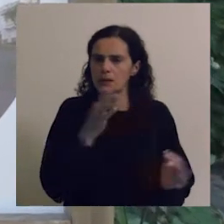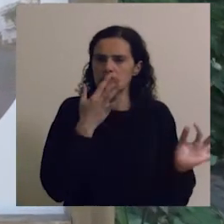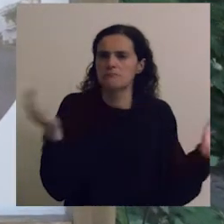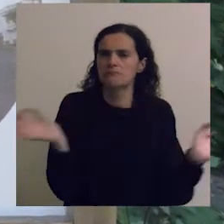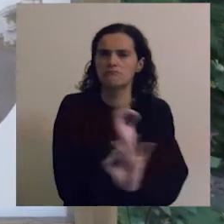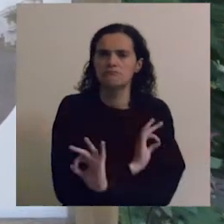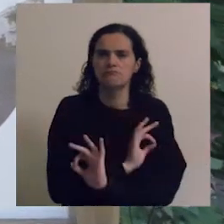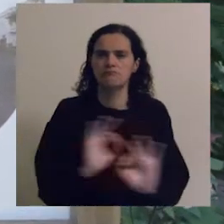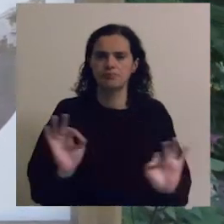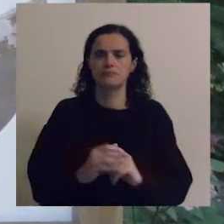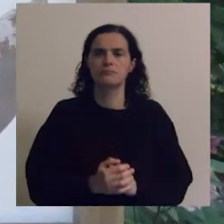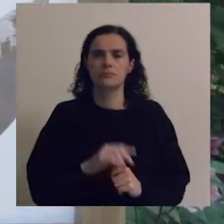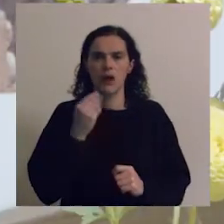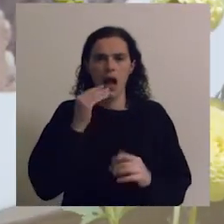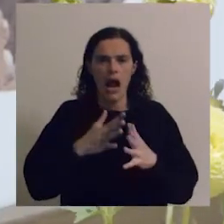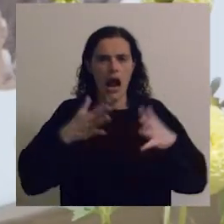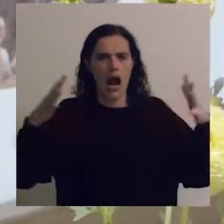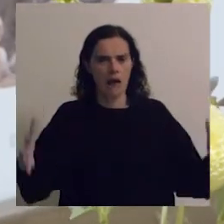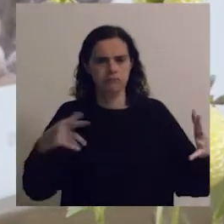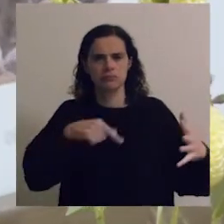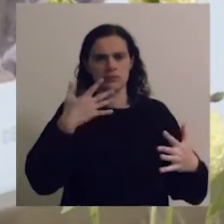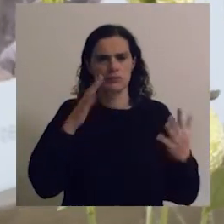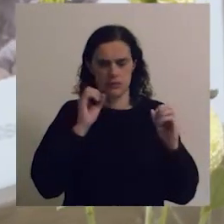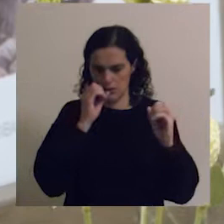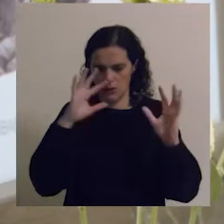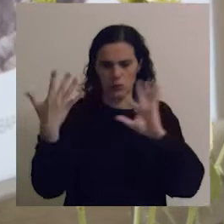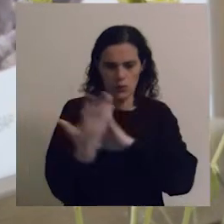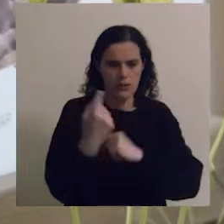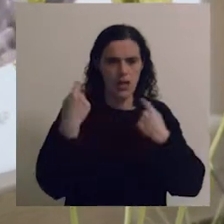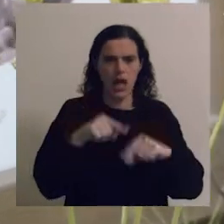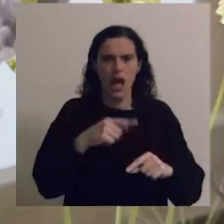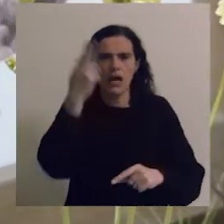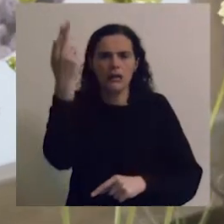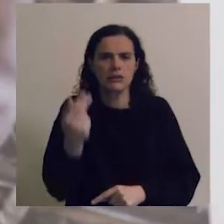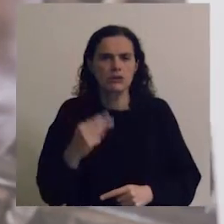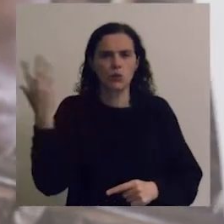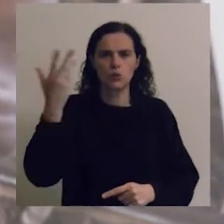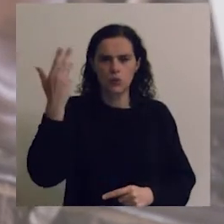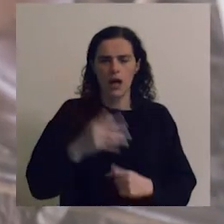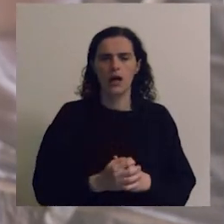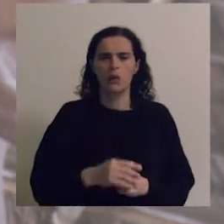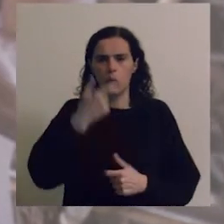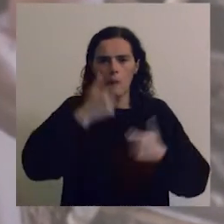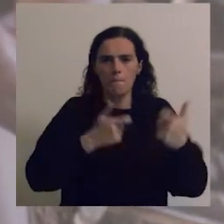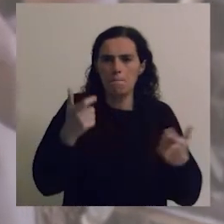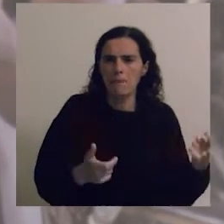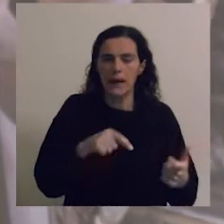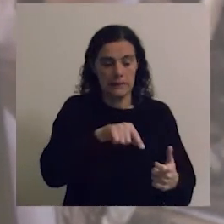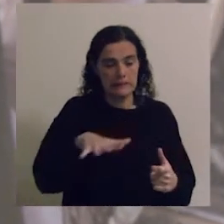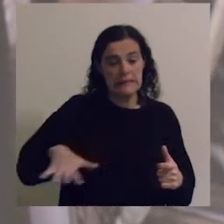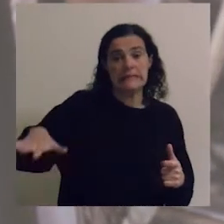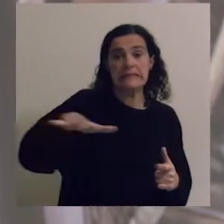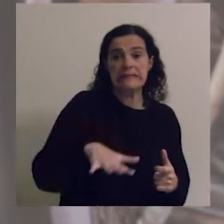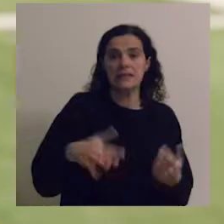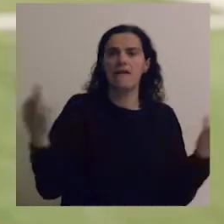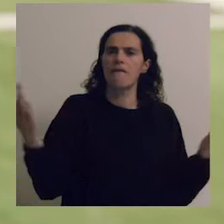a extraordinária dimensão natural, artística, cultural, humana